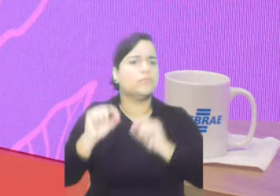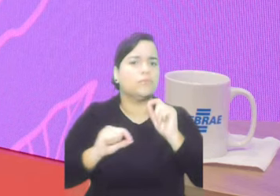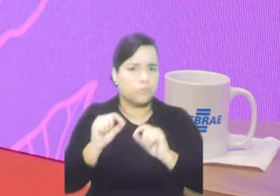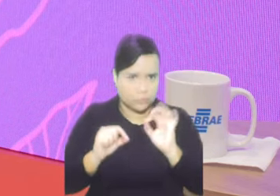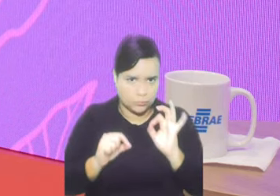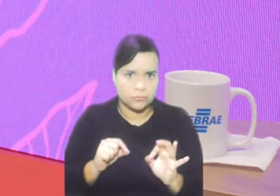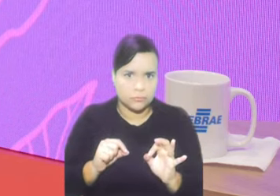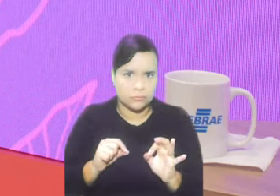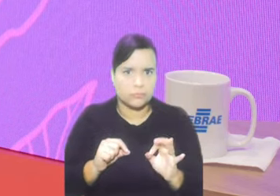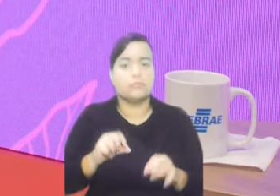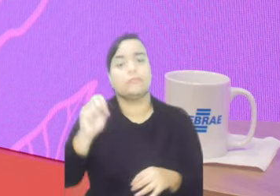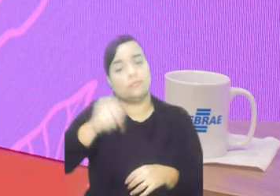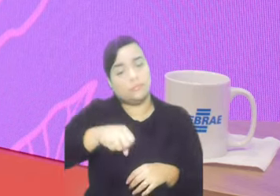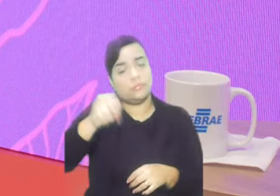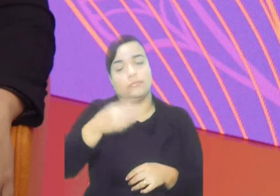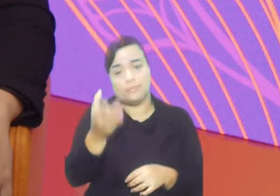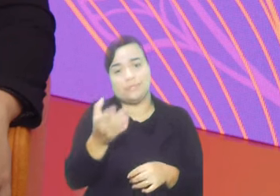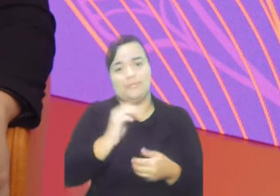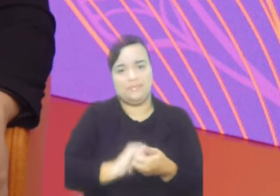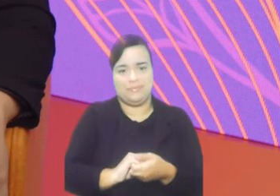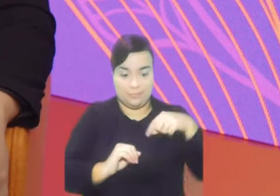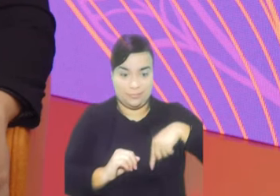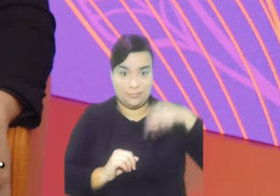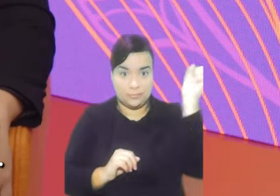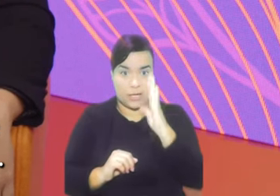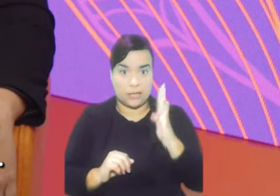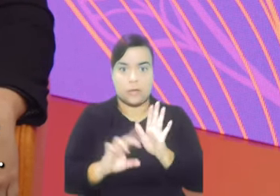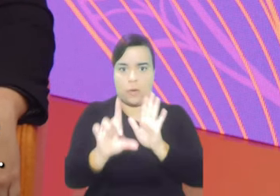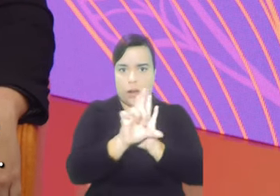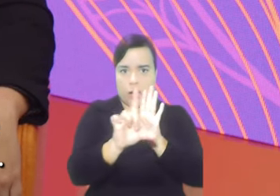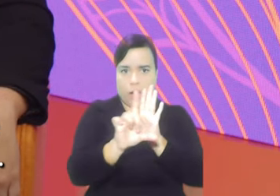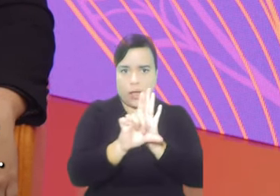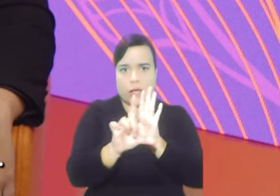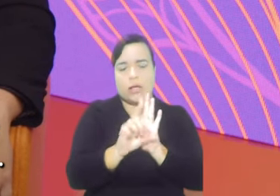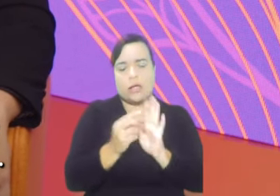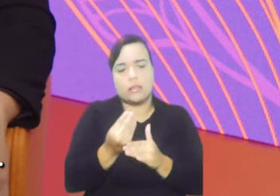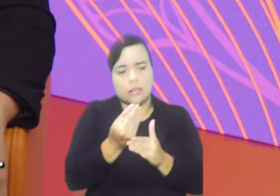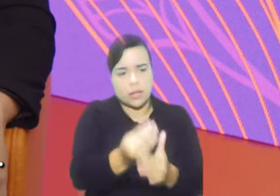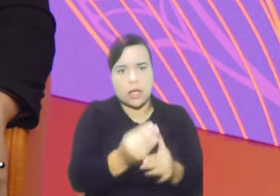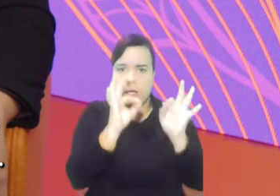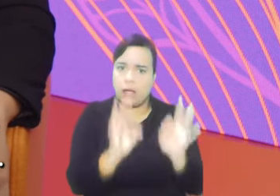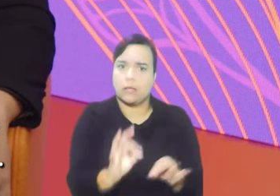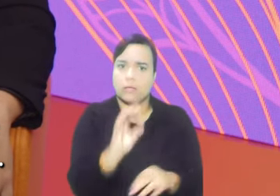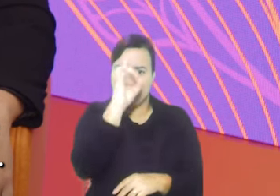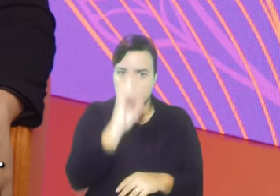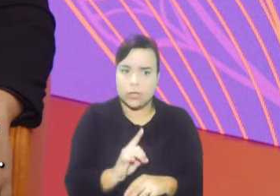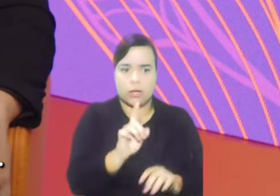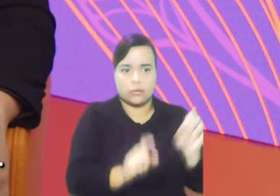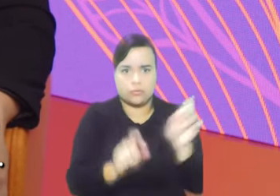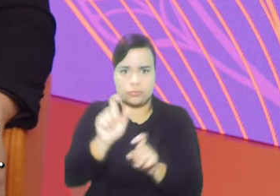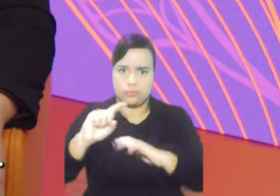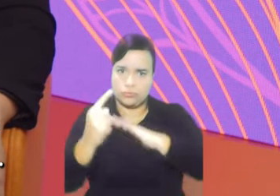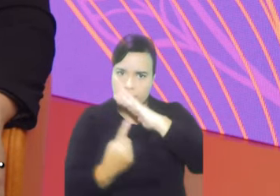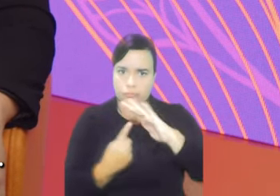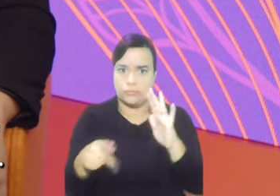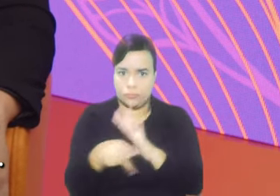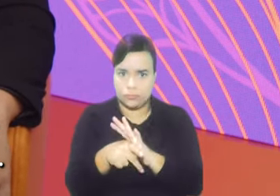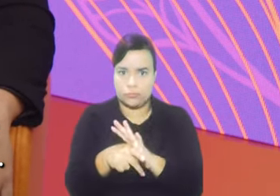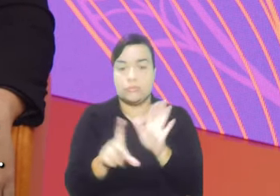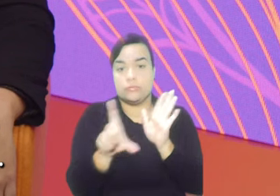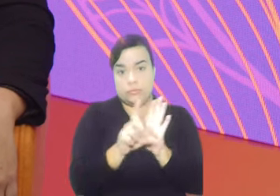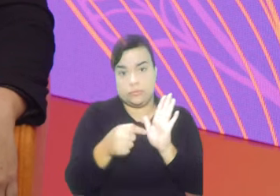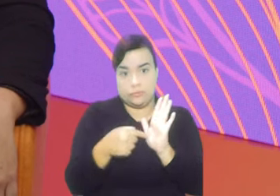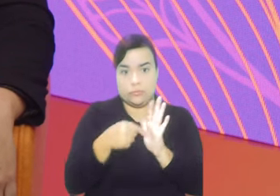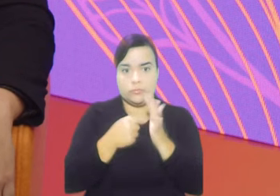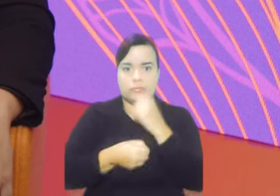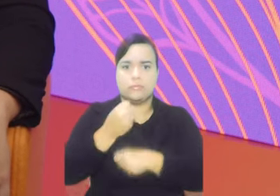essa condição. seria isso? Exatamente. O Brasil tem uma legislação que garante direitos a essas pessoas, essas